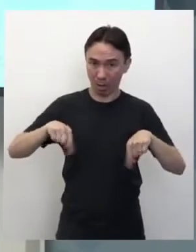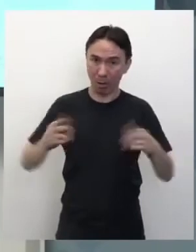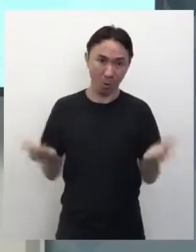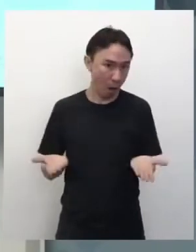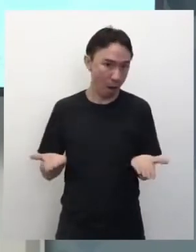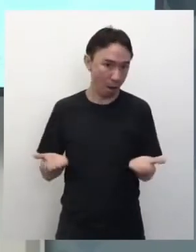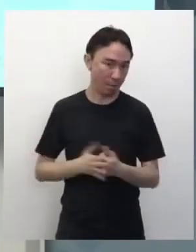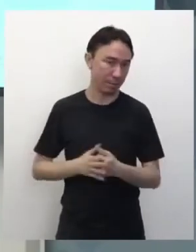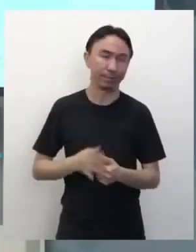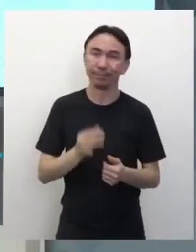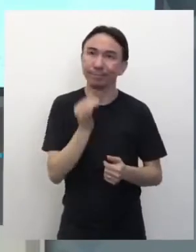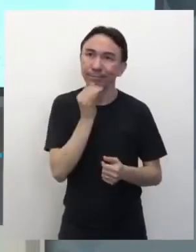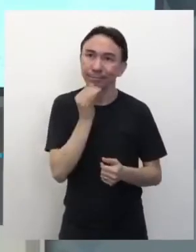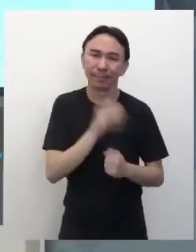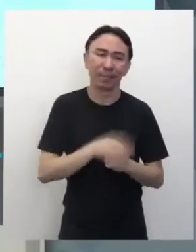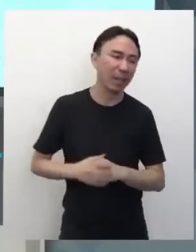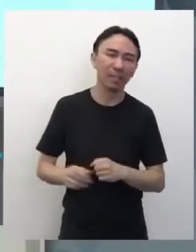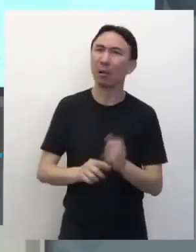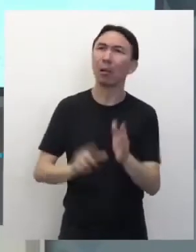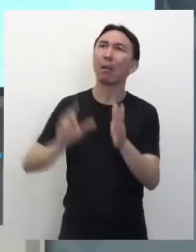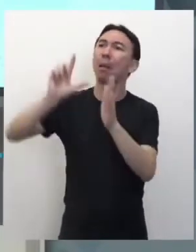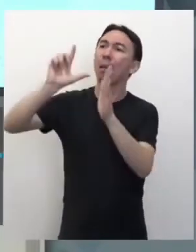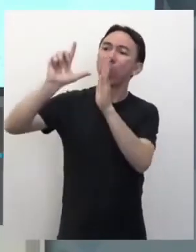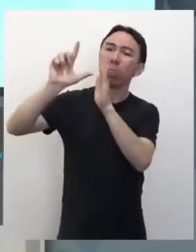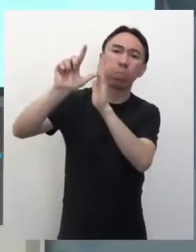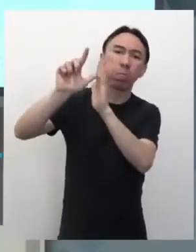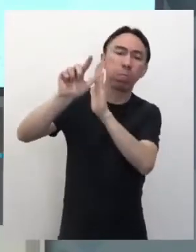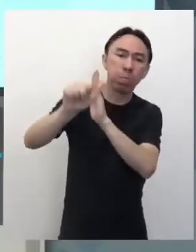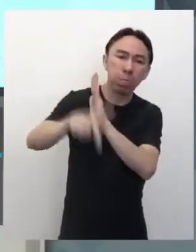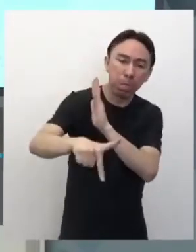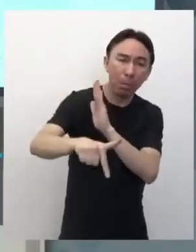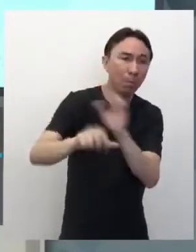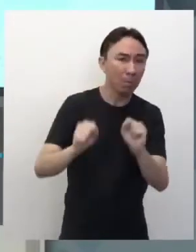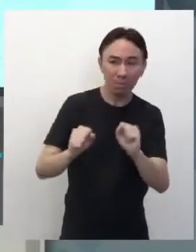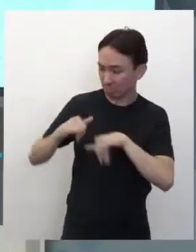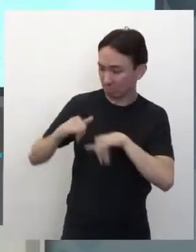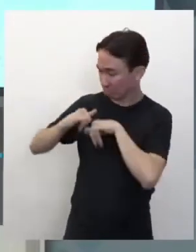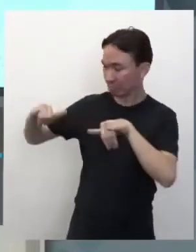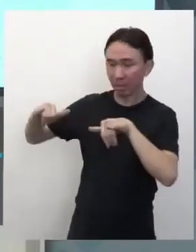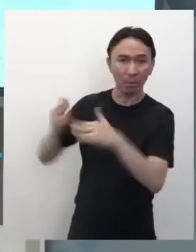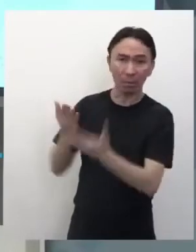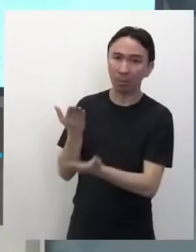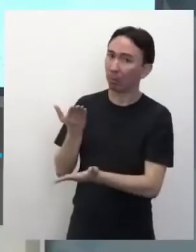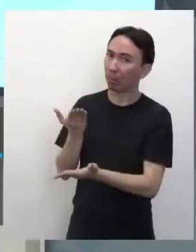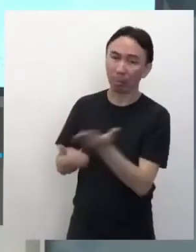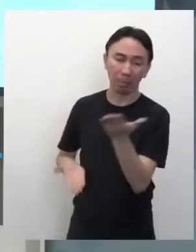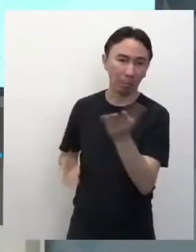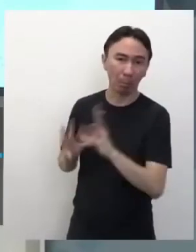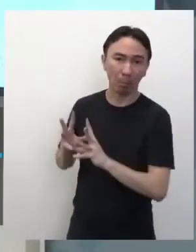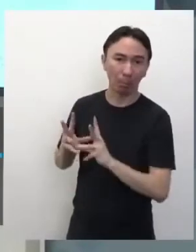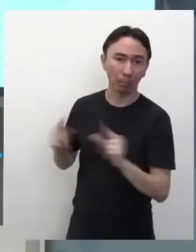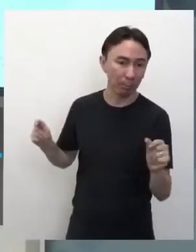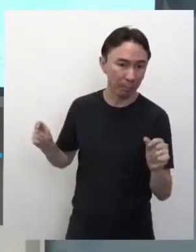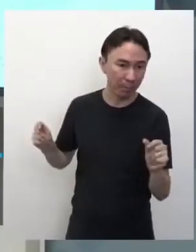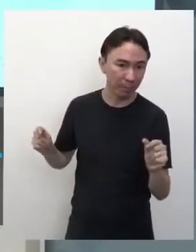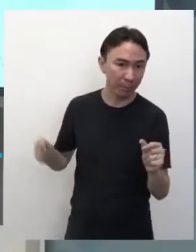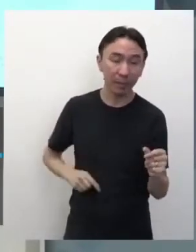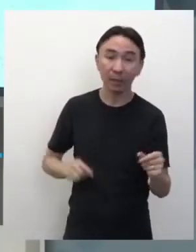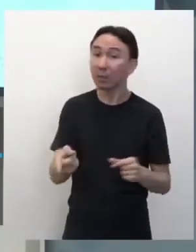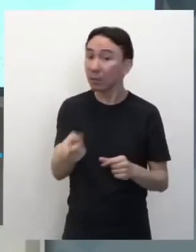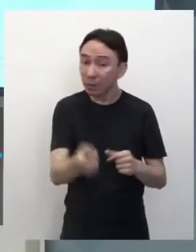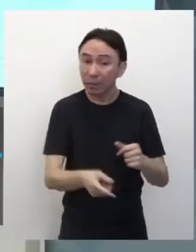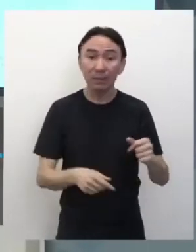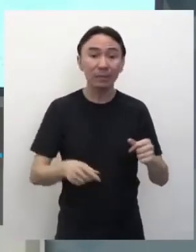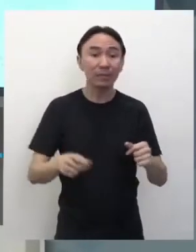notícia depois de muito tempo, ela pode ficar ali perdida, né? Então, no isolamento. Então, isso tem sido,